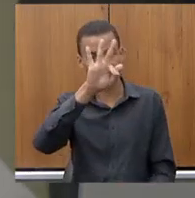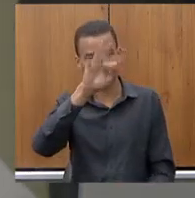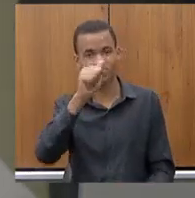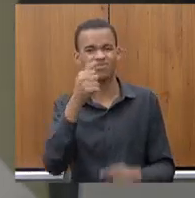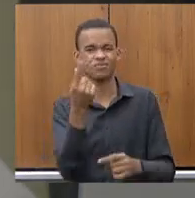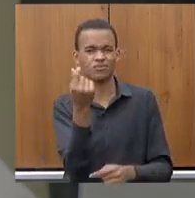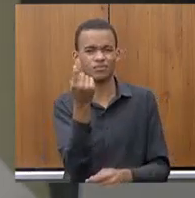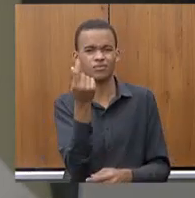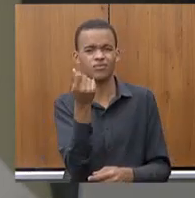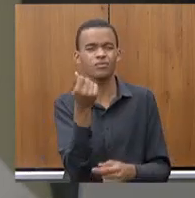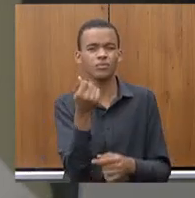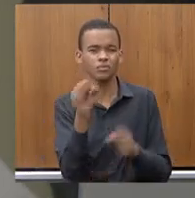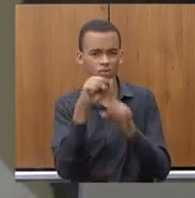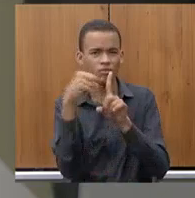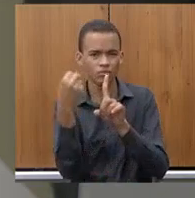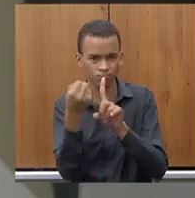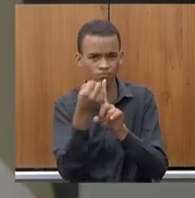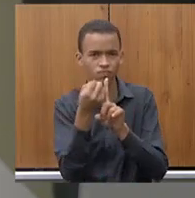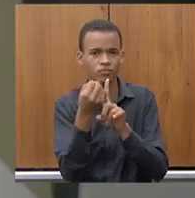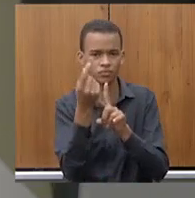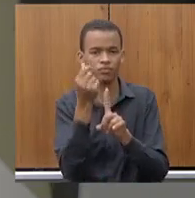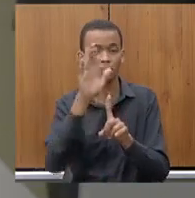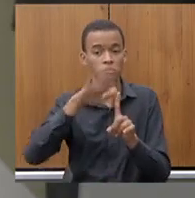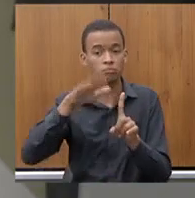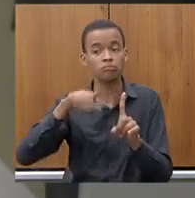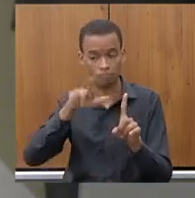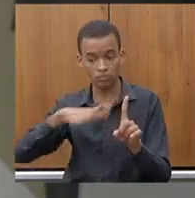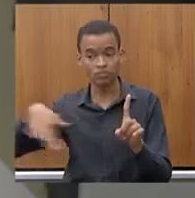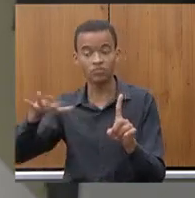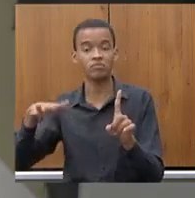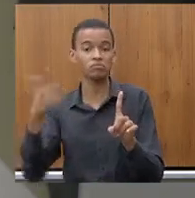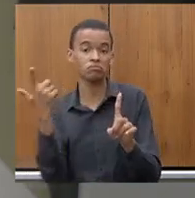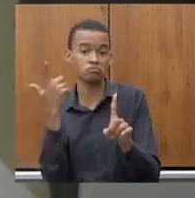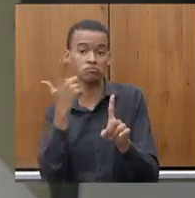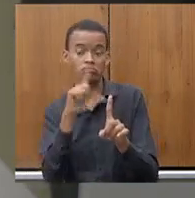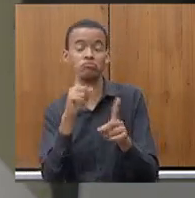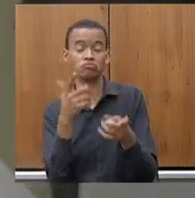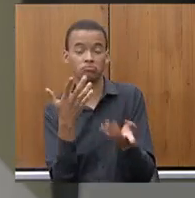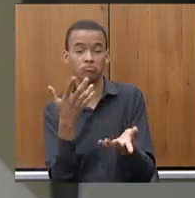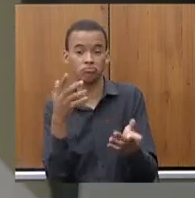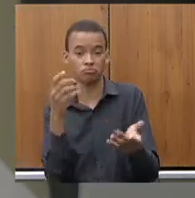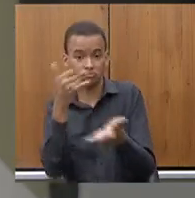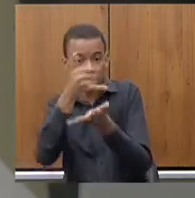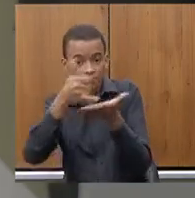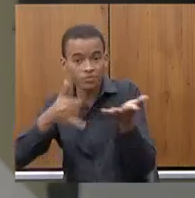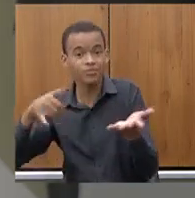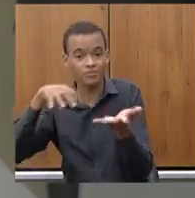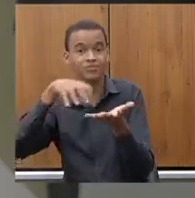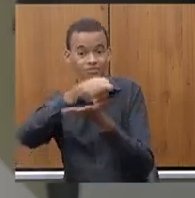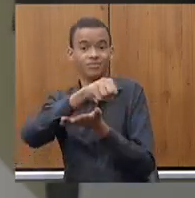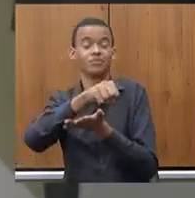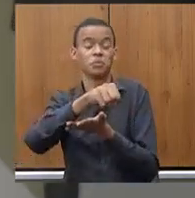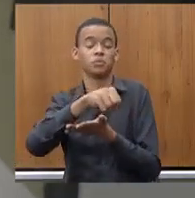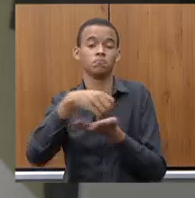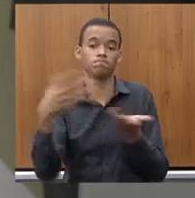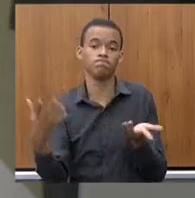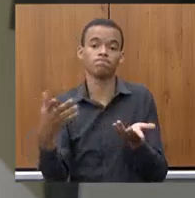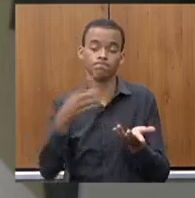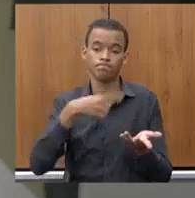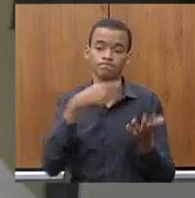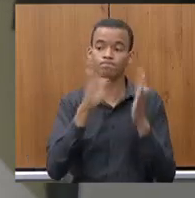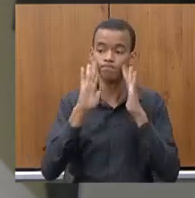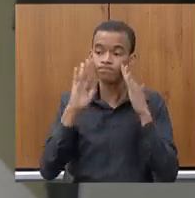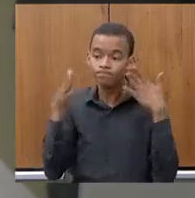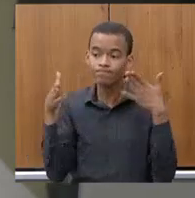por quê não eram cadastrados, deve ser porque não tinha esse foco, não priorizava isso. Mas nós priorizamos o